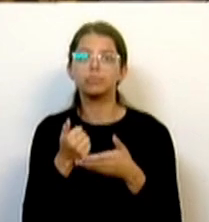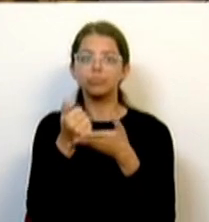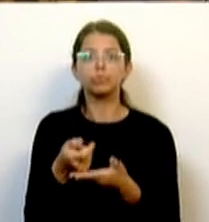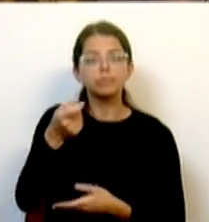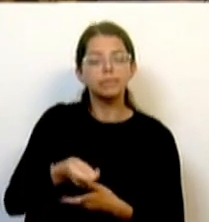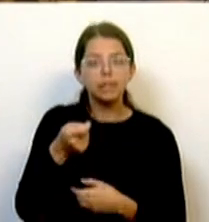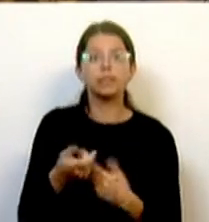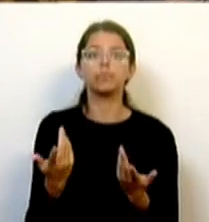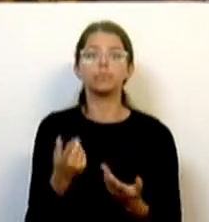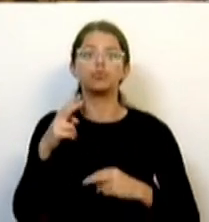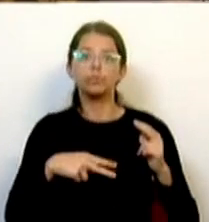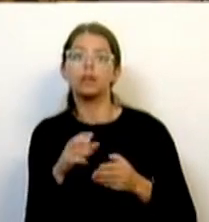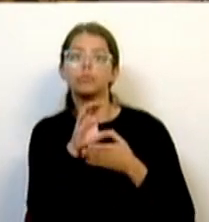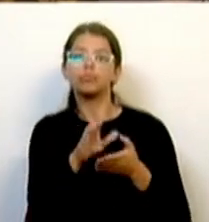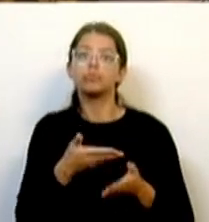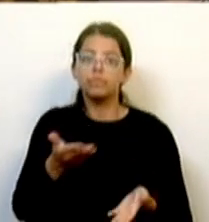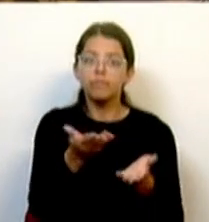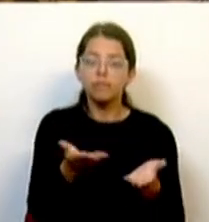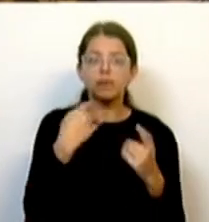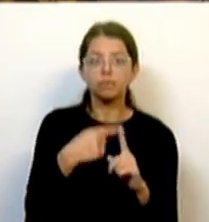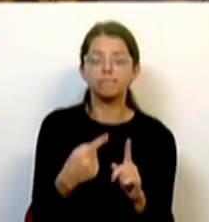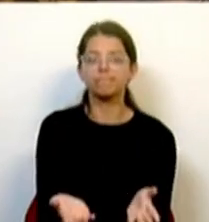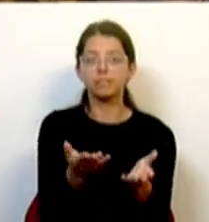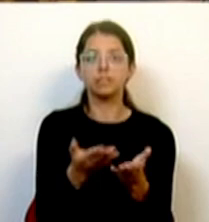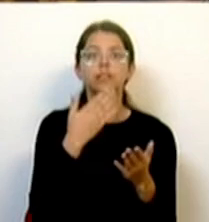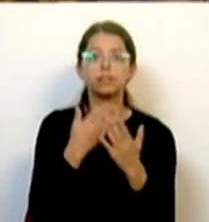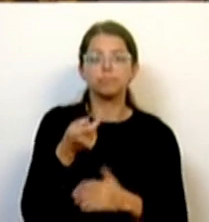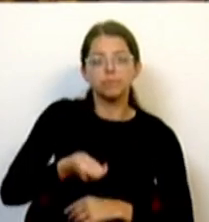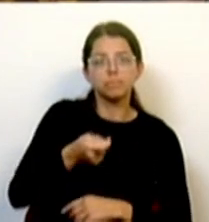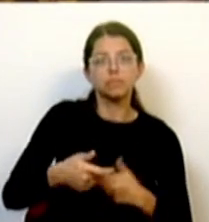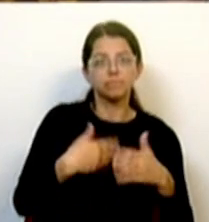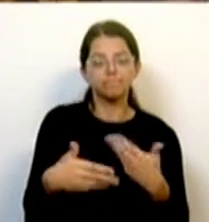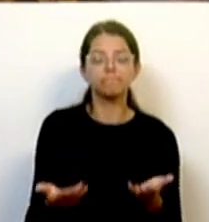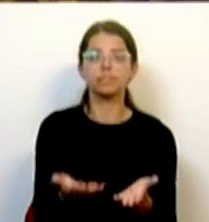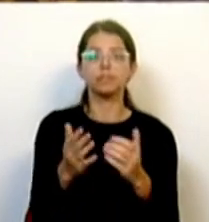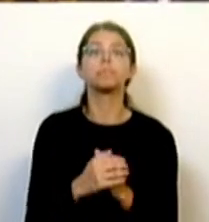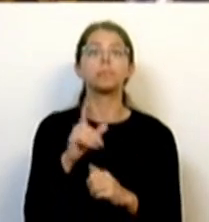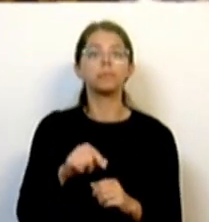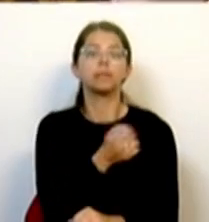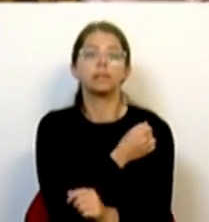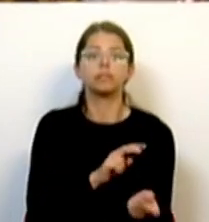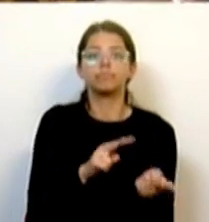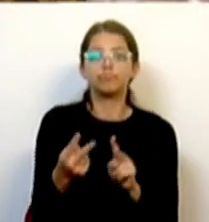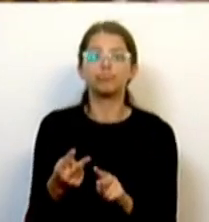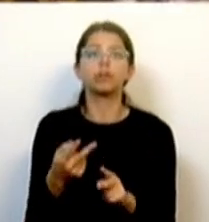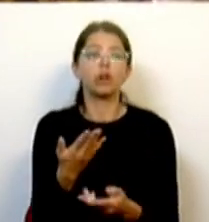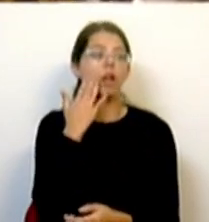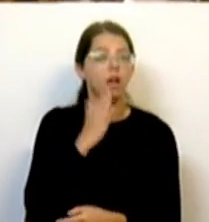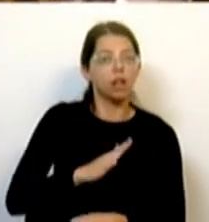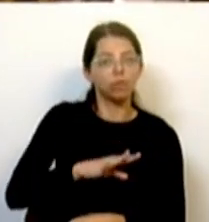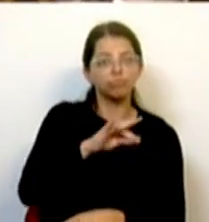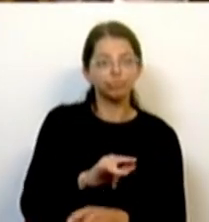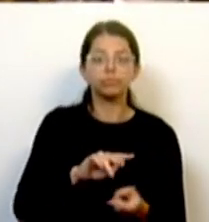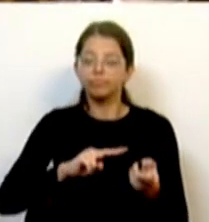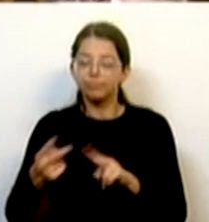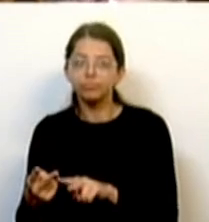dos incentivos fiscais para a promoção do arrendamento? É do incentivo à transferência de casas que estão em alojamento local para que possam